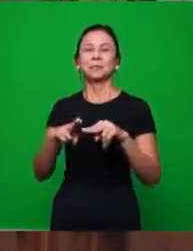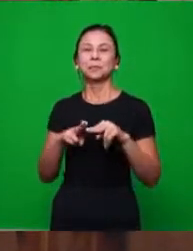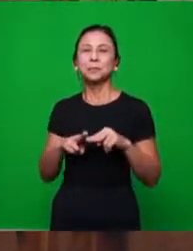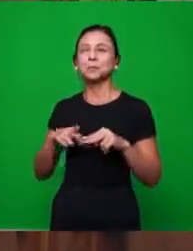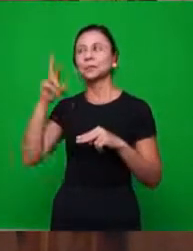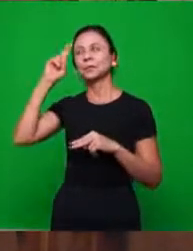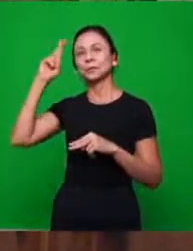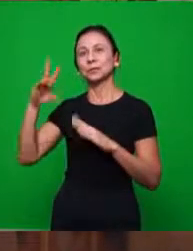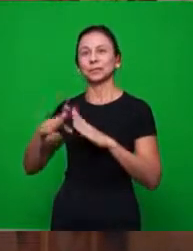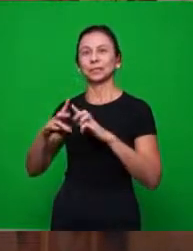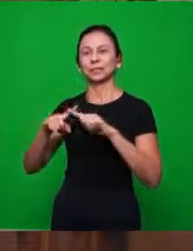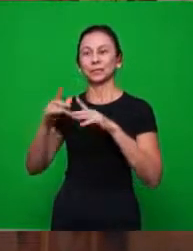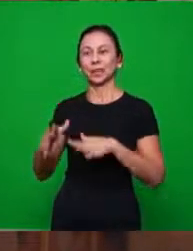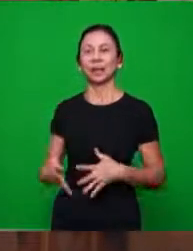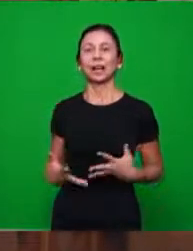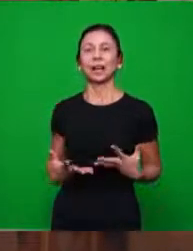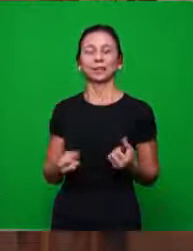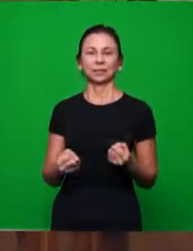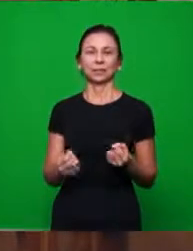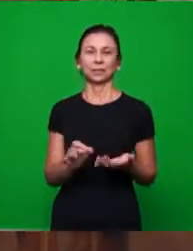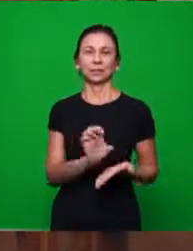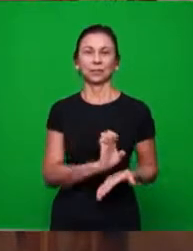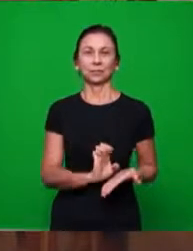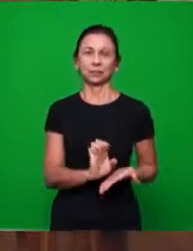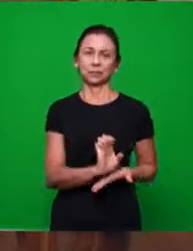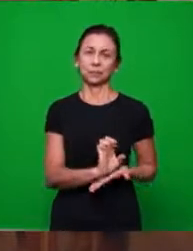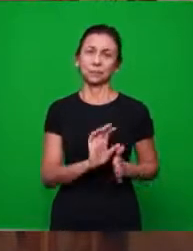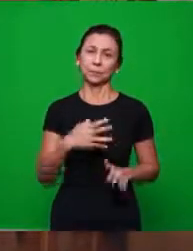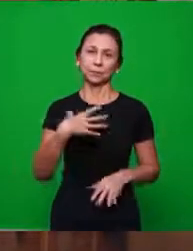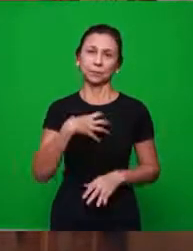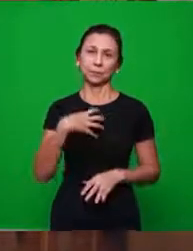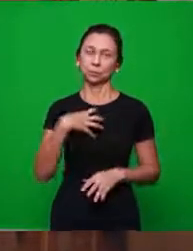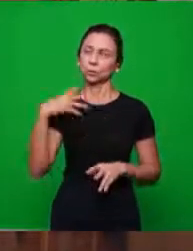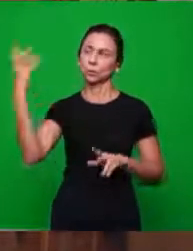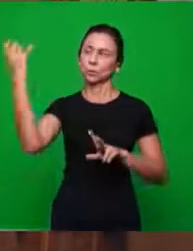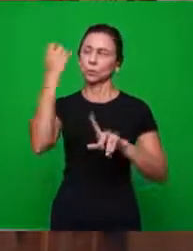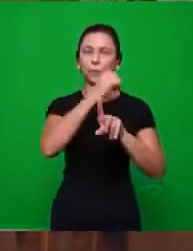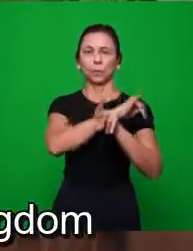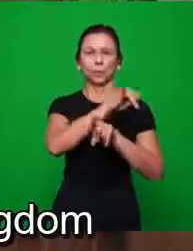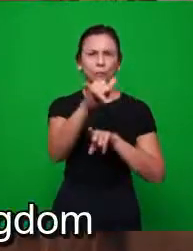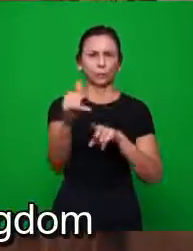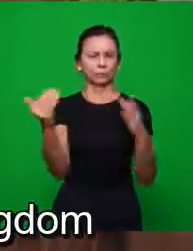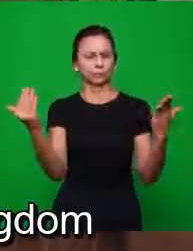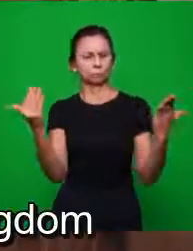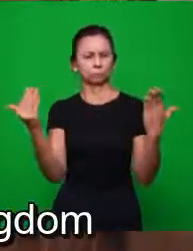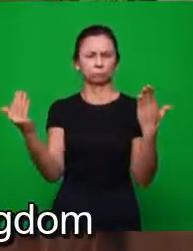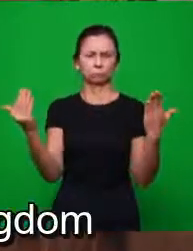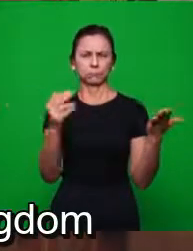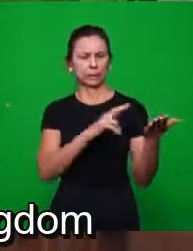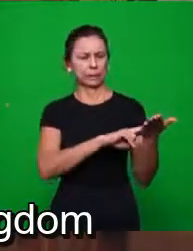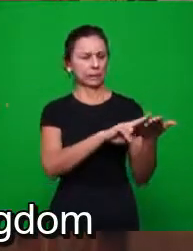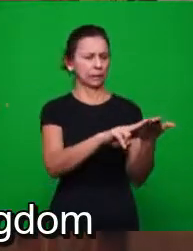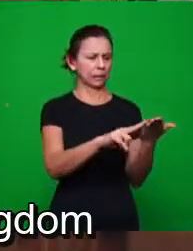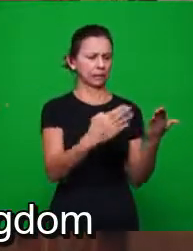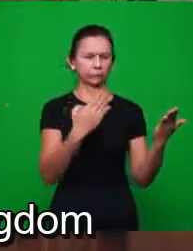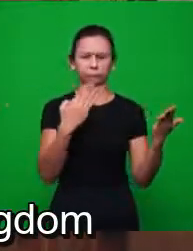que fazer. Então, profeticamente, associando cada carta sua